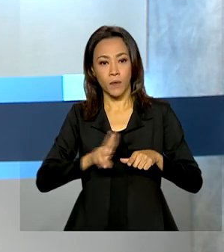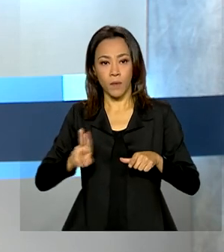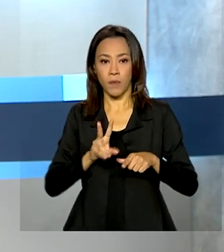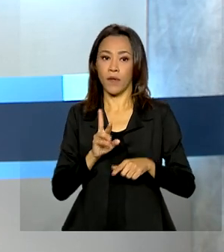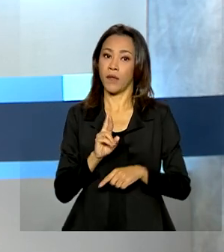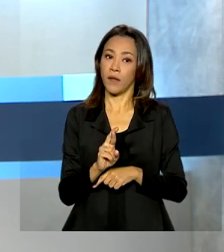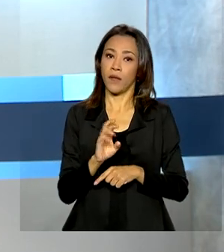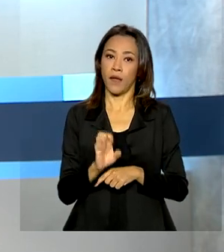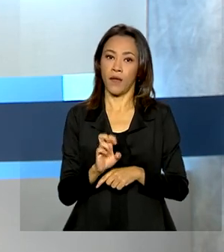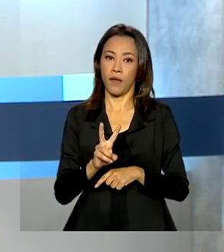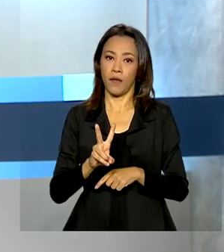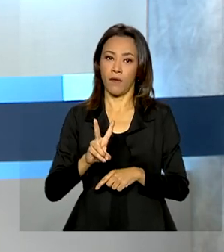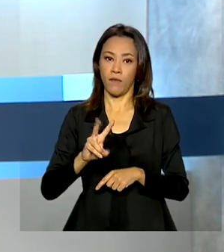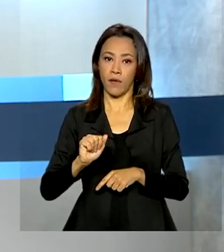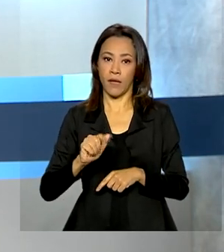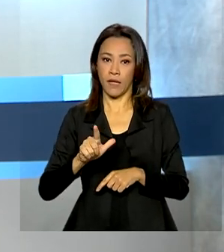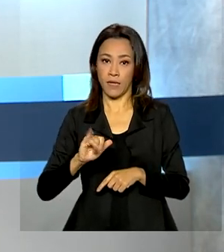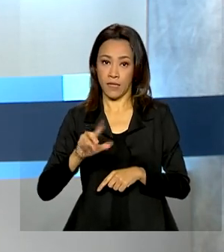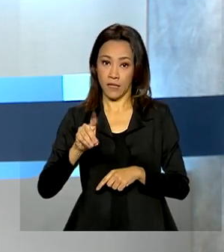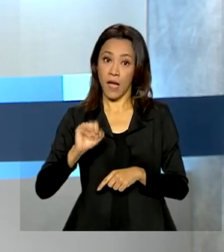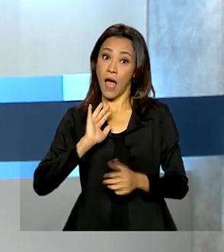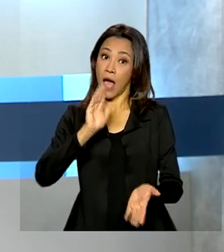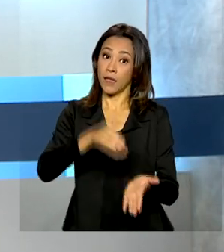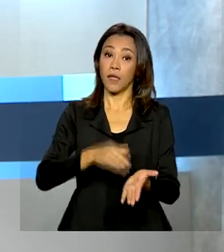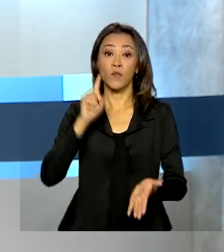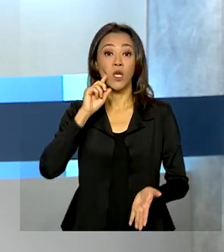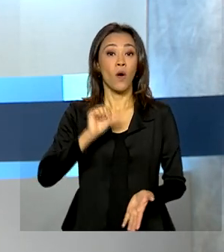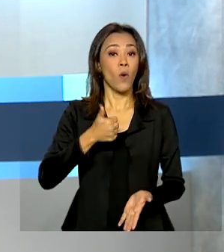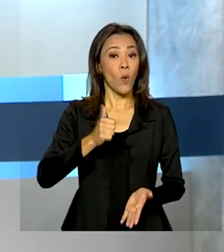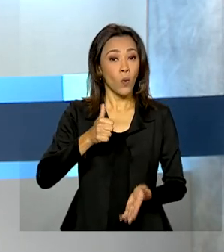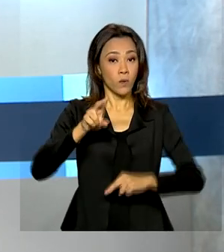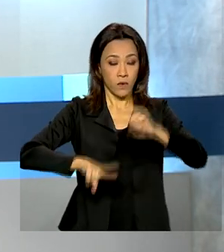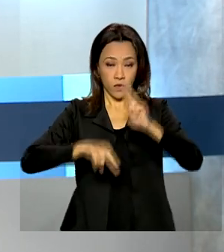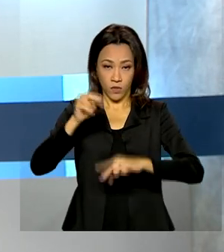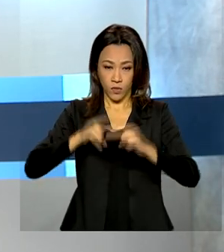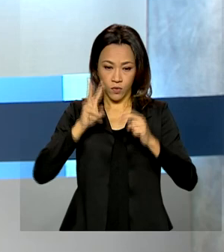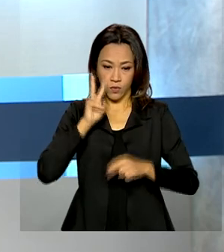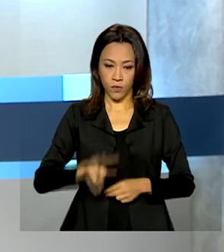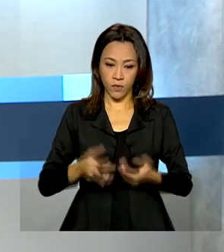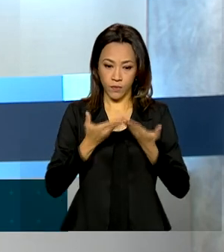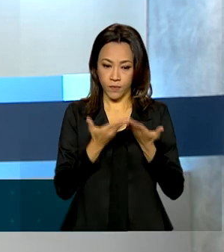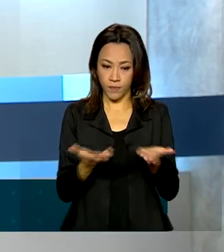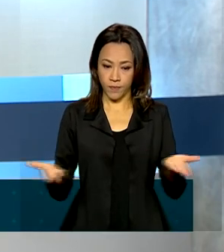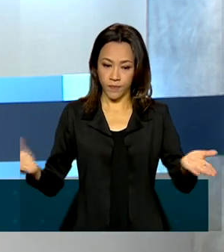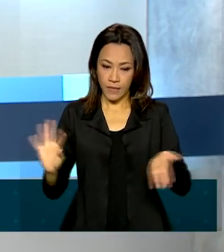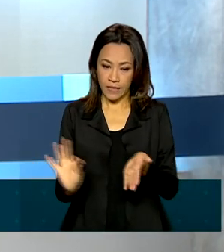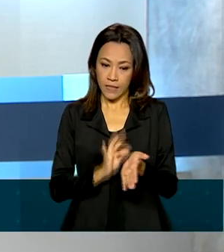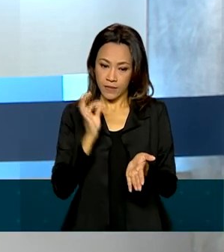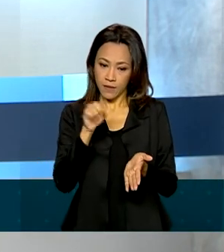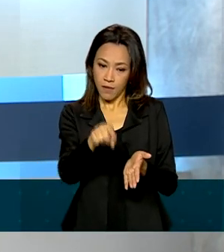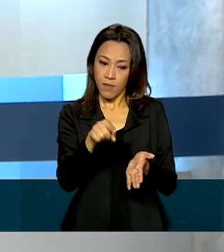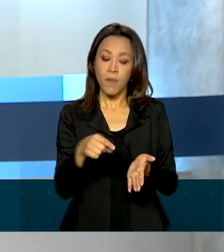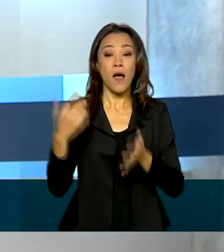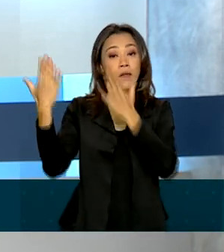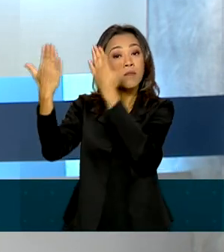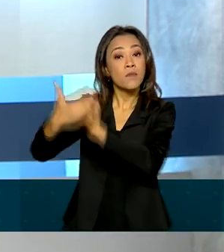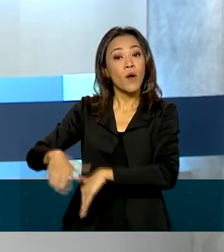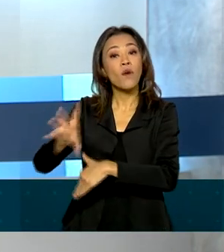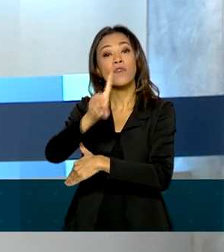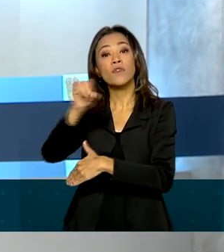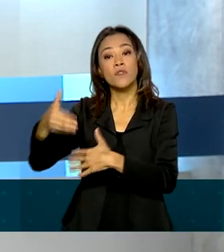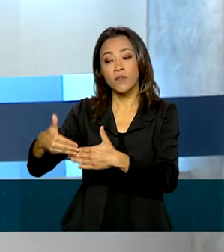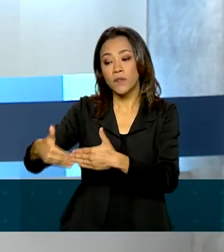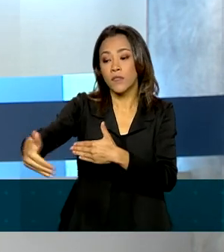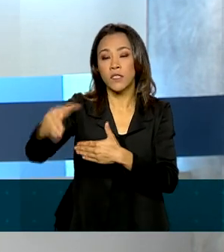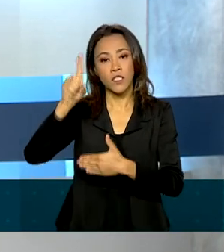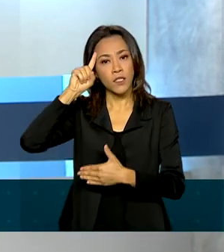Os interessados têm até o dia 11 de junho para se inscreverem na página que aparece aí no seu vídeo. As provas estão marcadas para